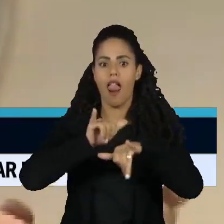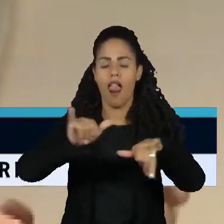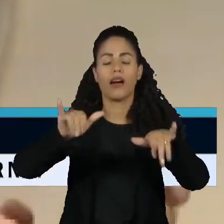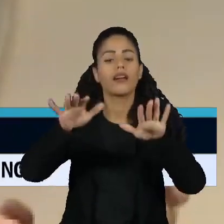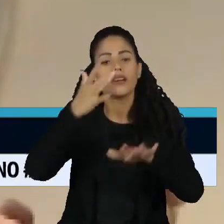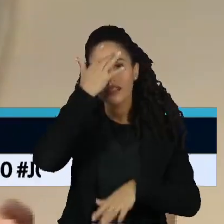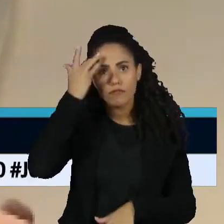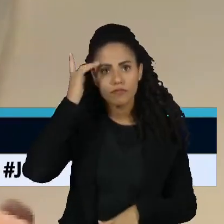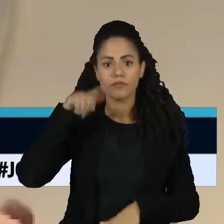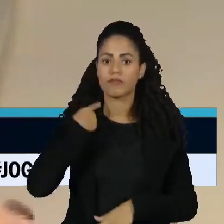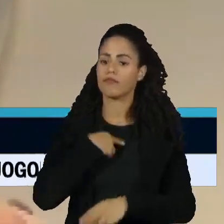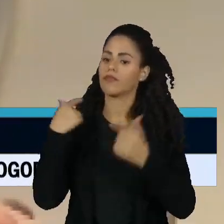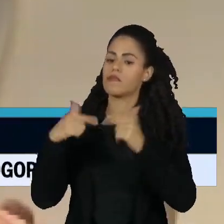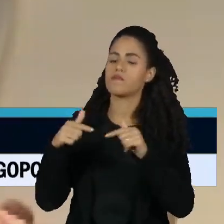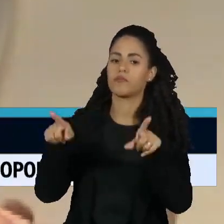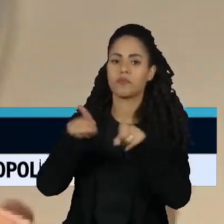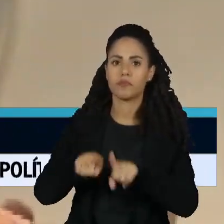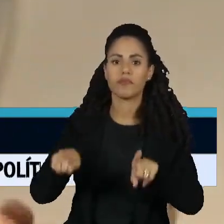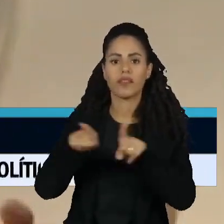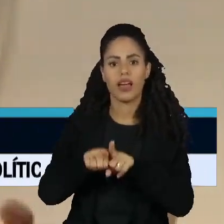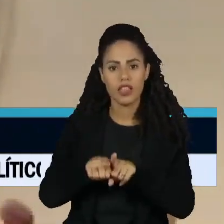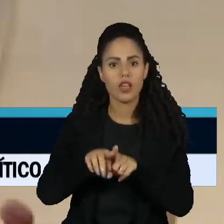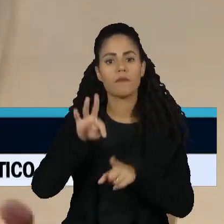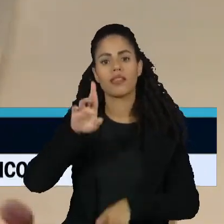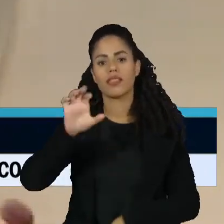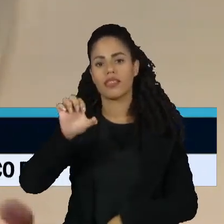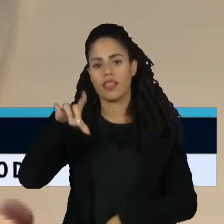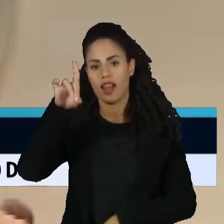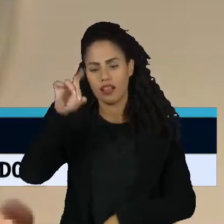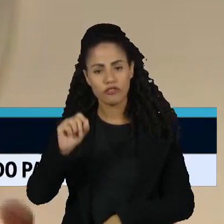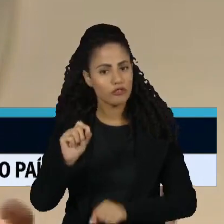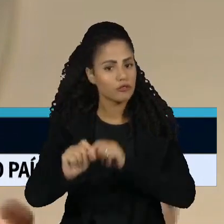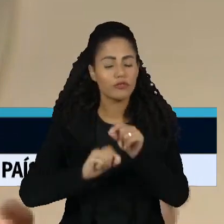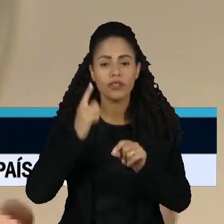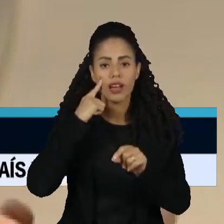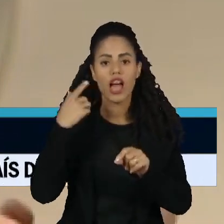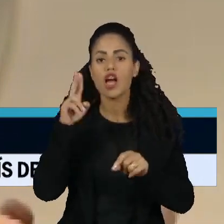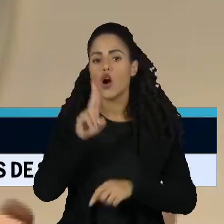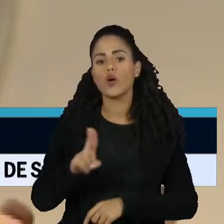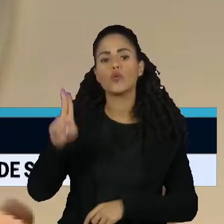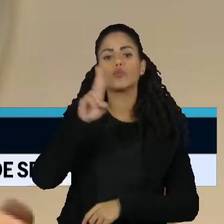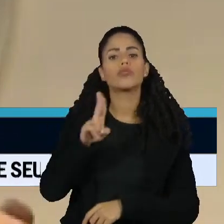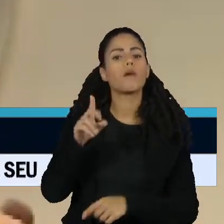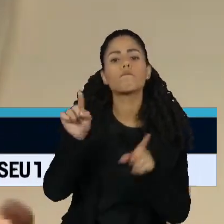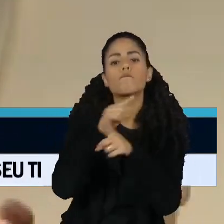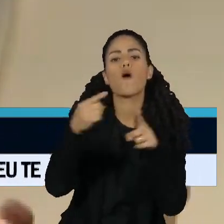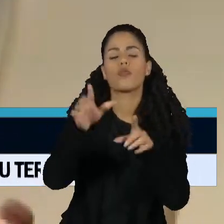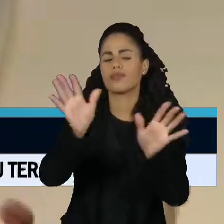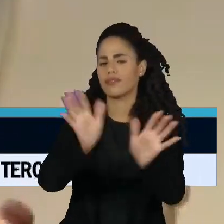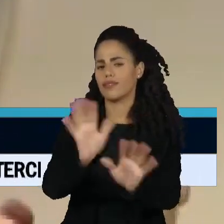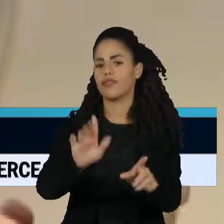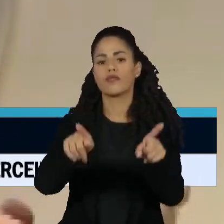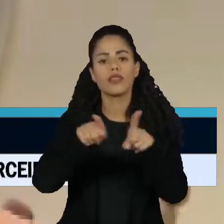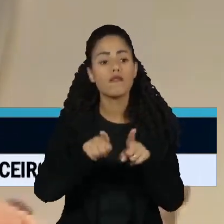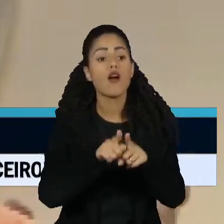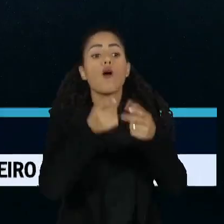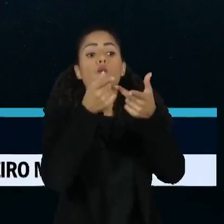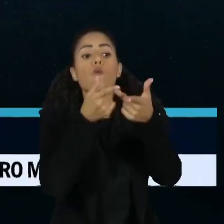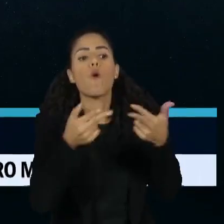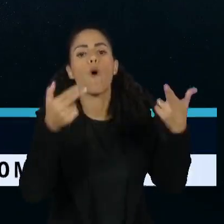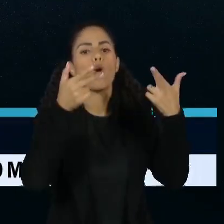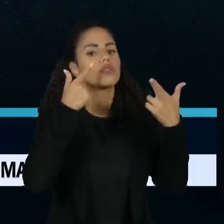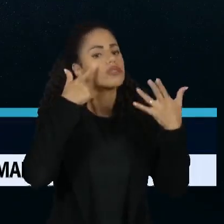E a gente trabalha também com muita trend. E volto de novo a falar que a trend não é só usar uma música viral. É você usar algo que está